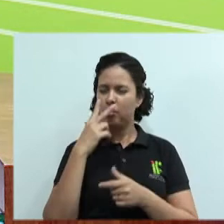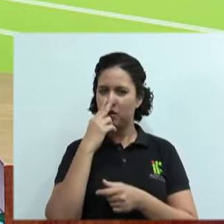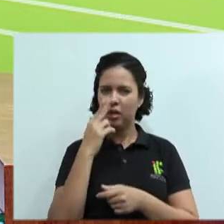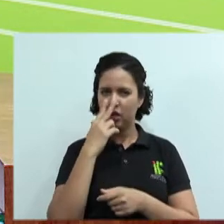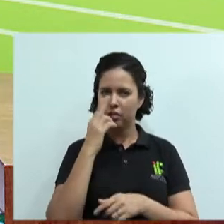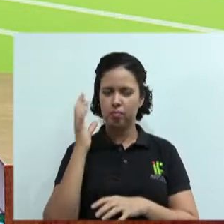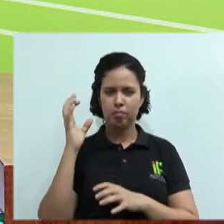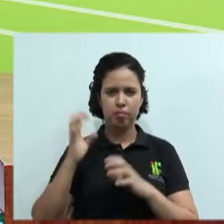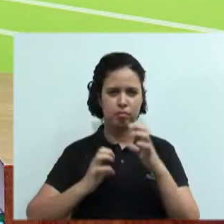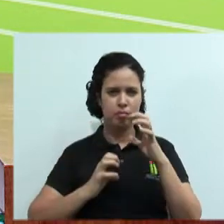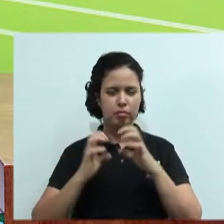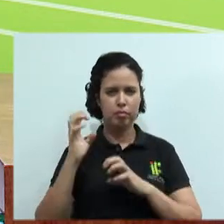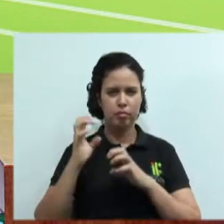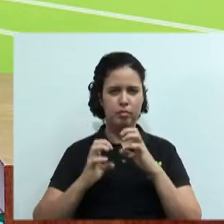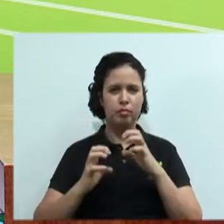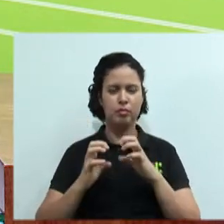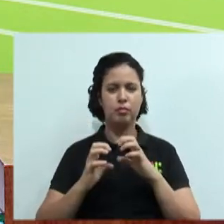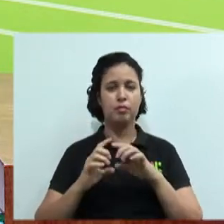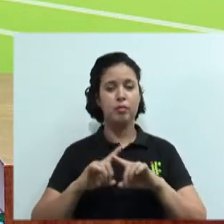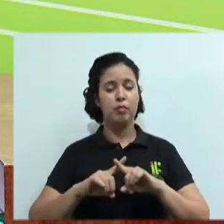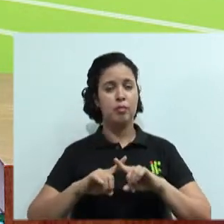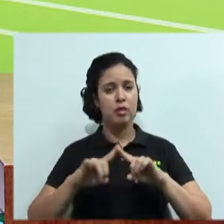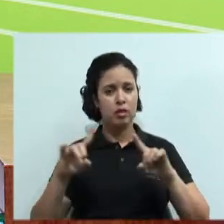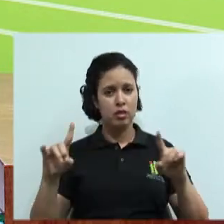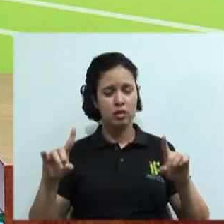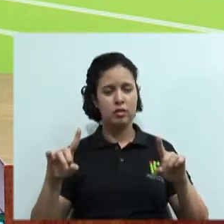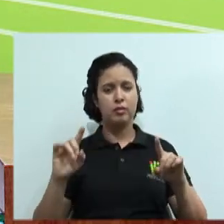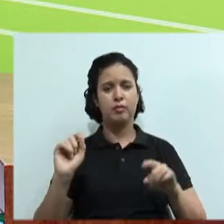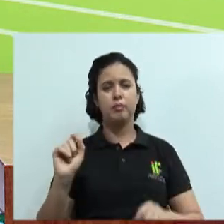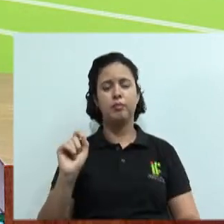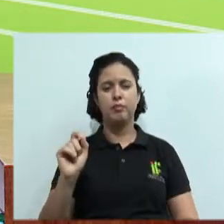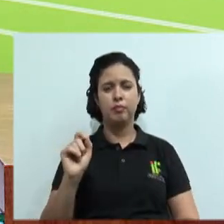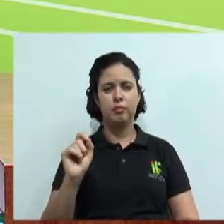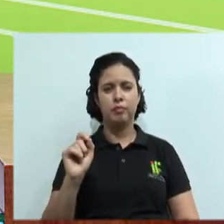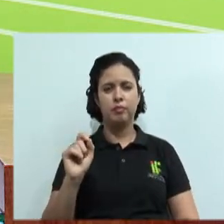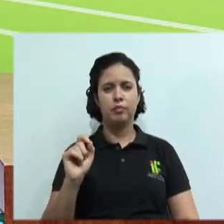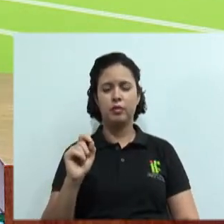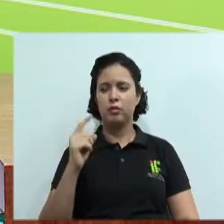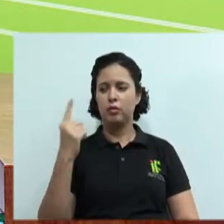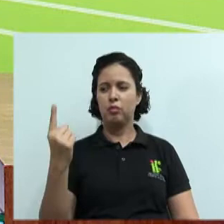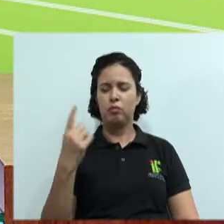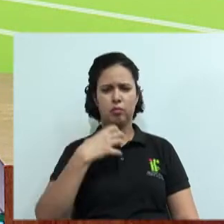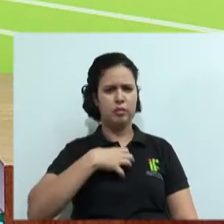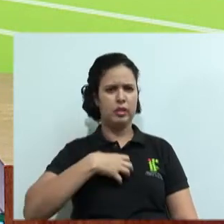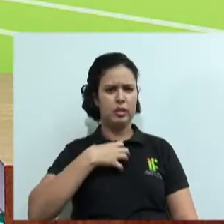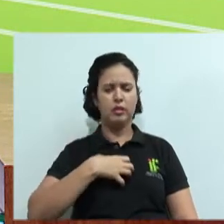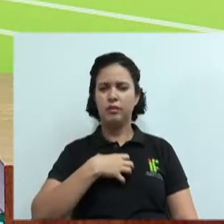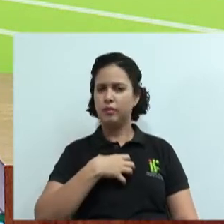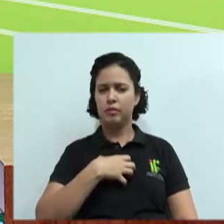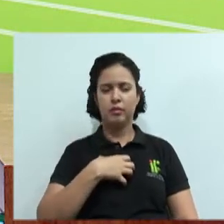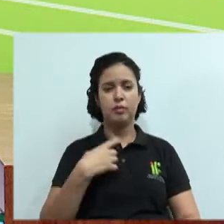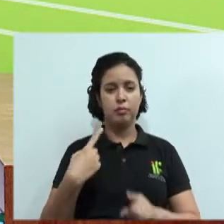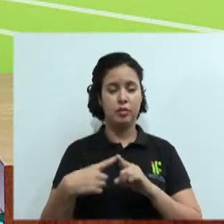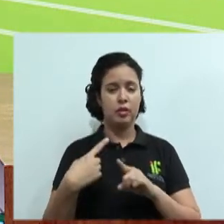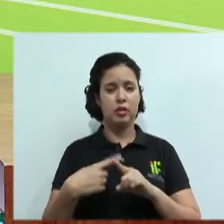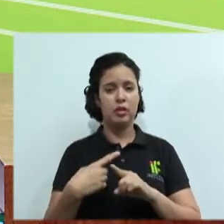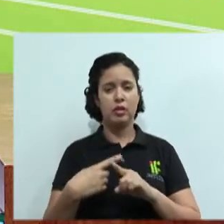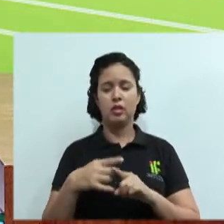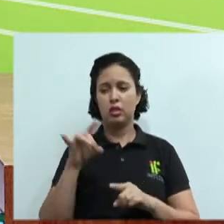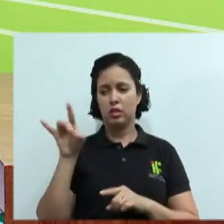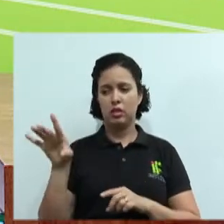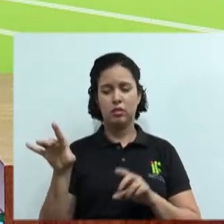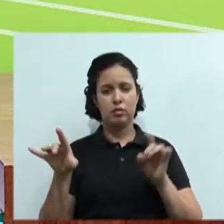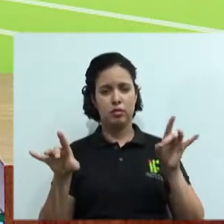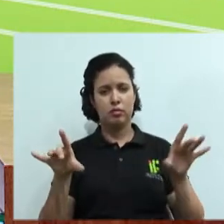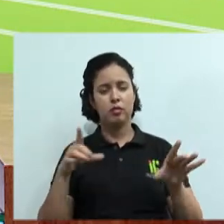brigando? Claro que eles estão brigando, mas brigando não no sentido de um estar com raiva do outro, eles estão brigando porque cada um está defendendo